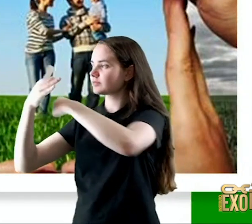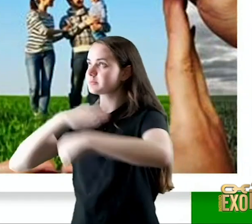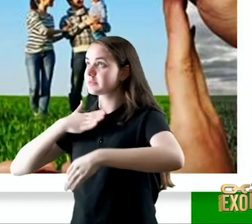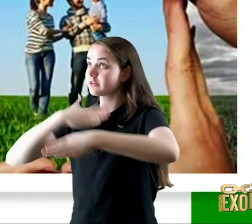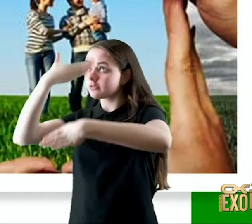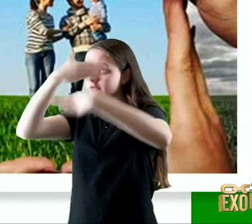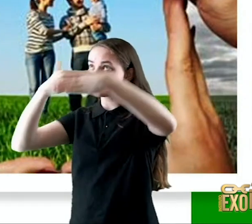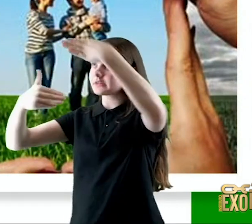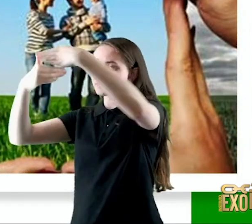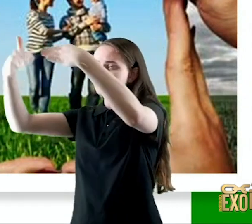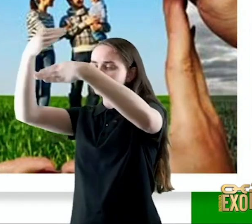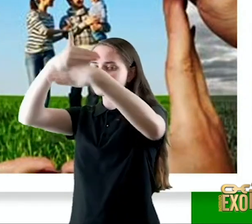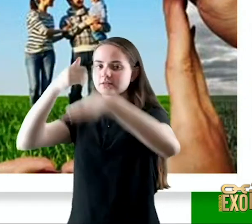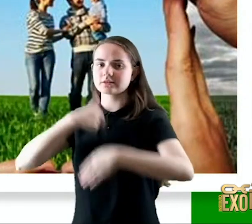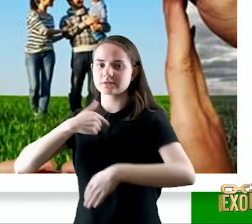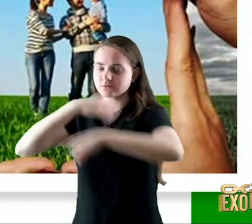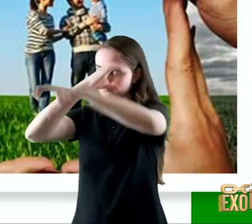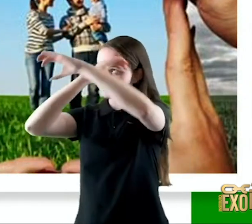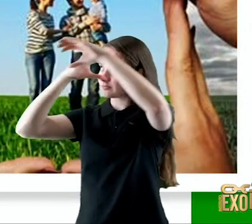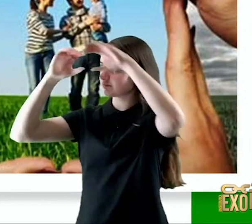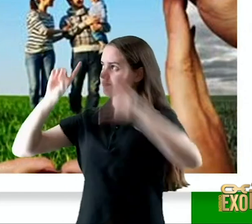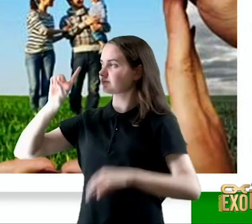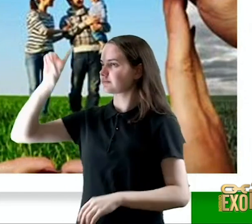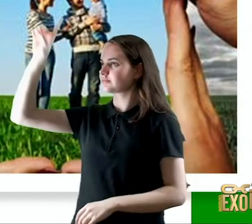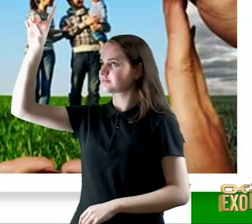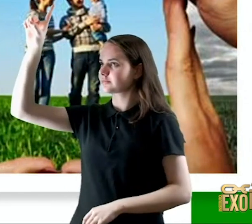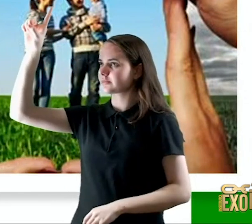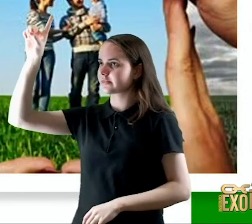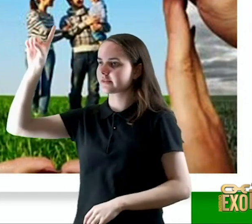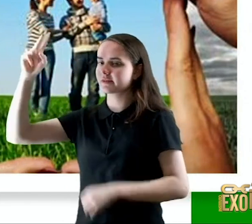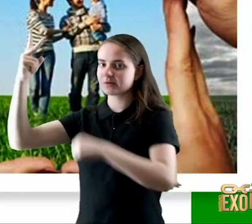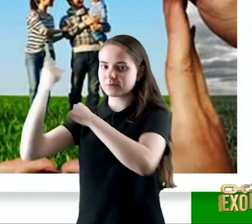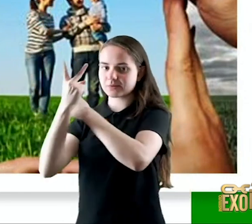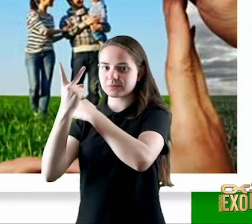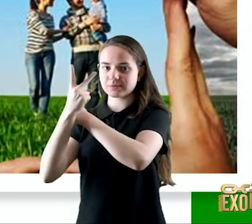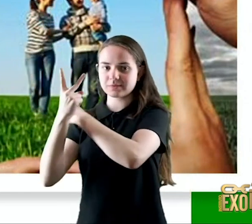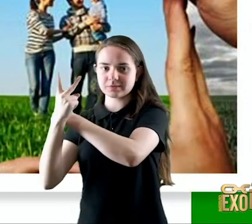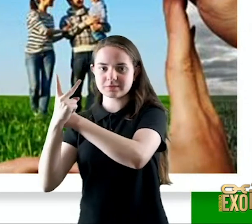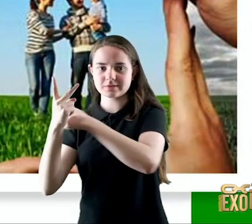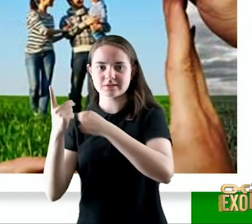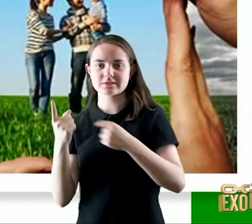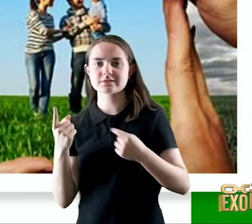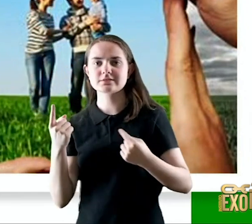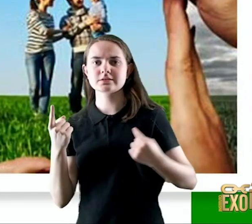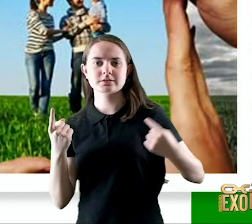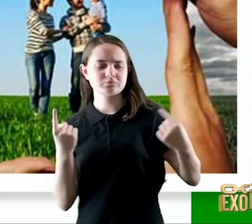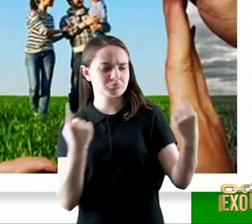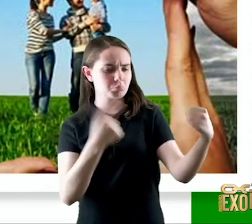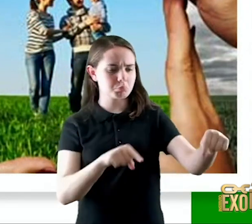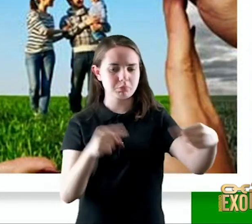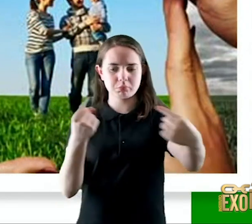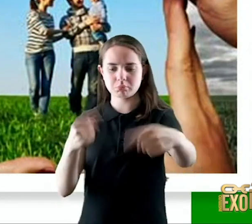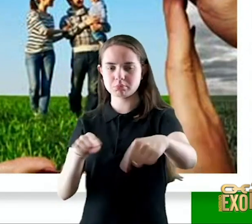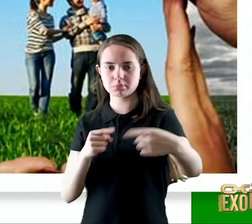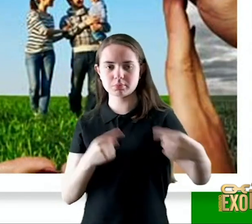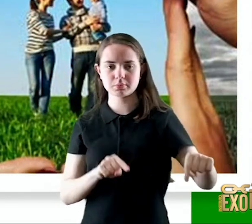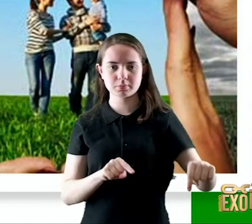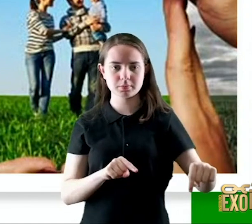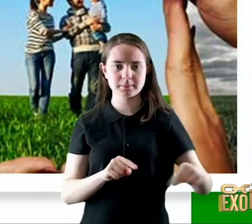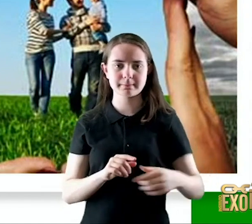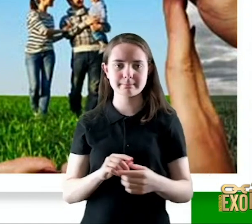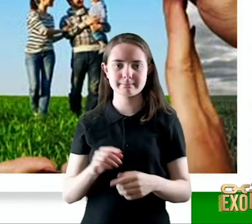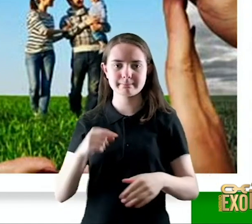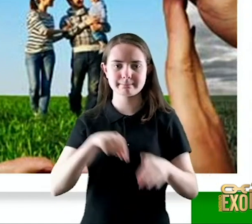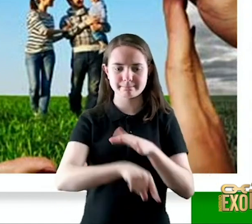meu Deus em quem confio ele o livrará do laço do caçador e do veneno mortal ele o cobrirá com